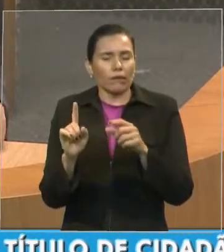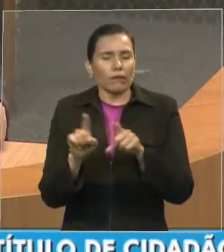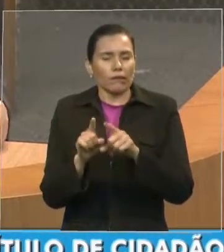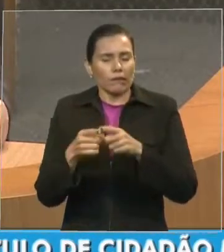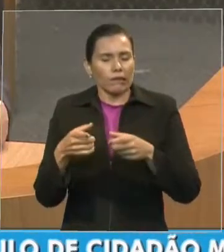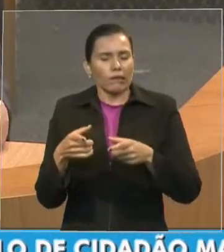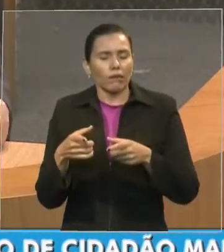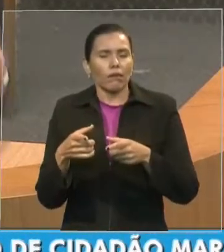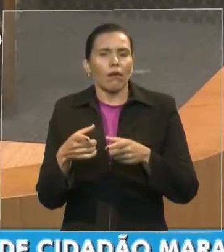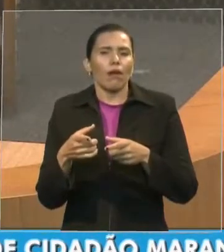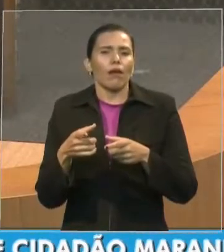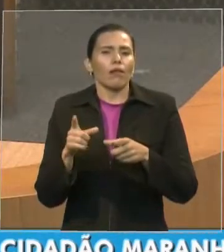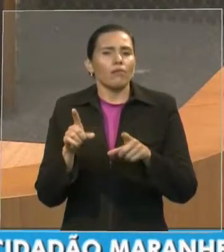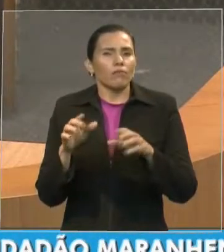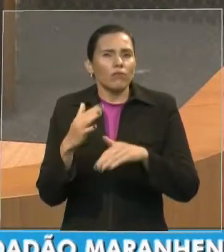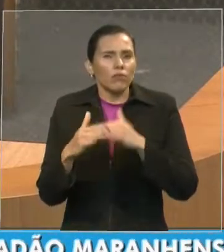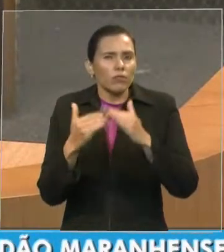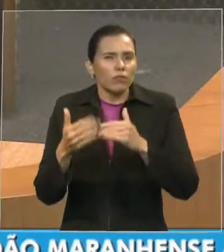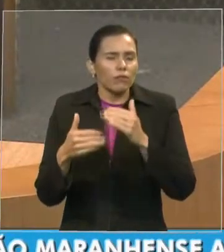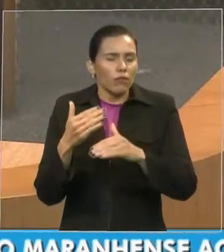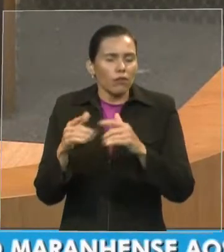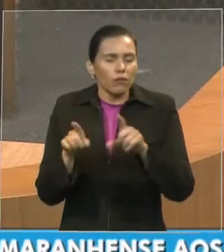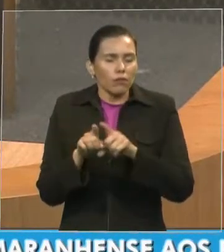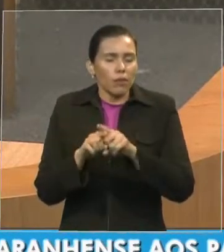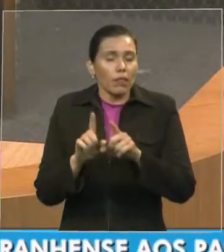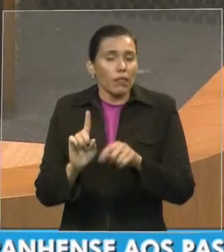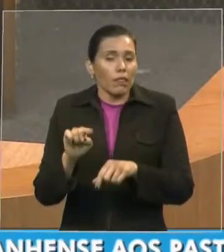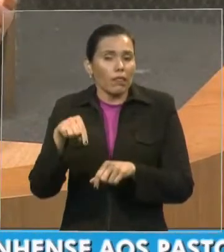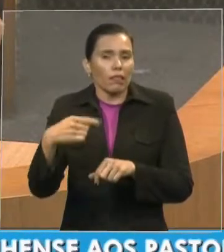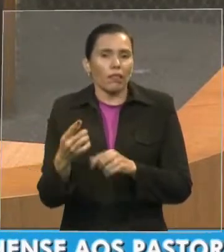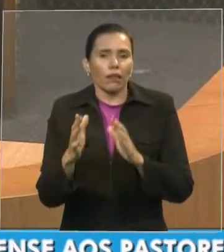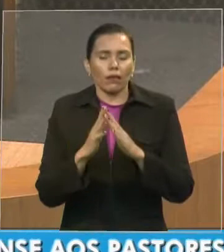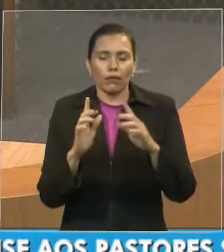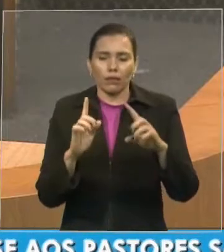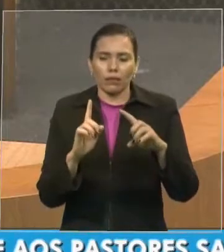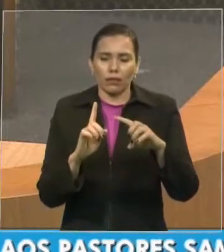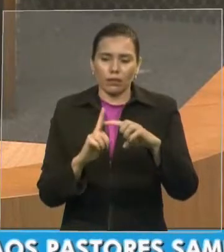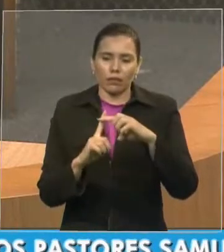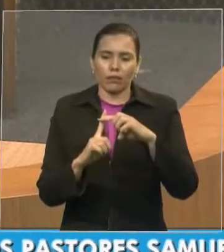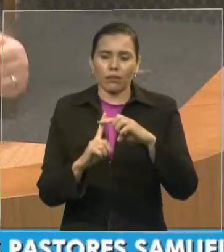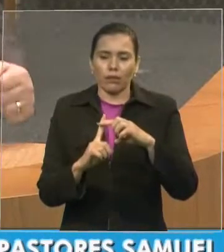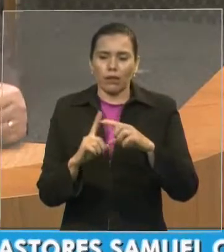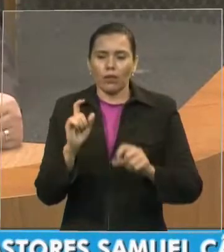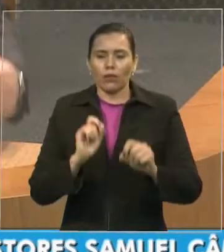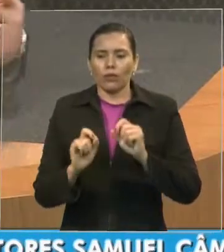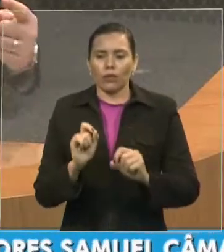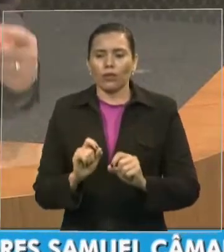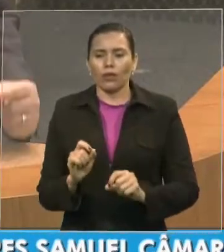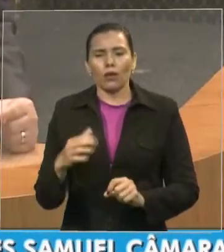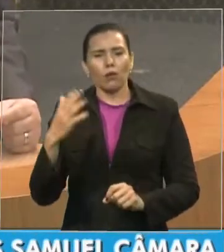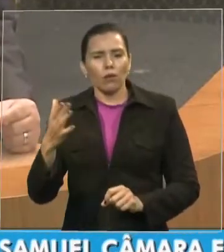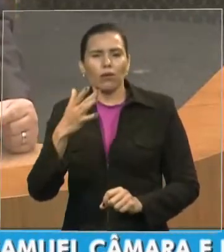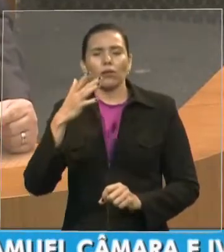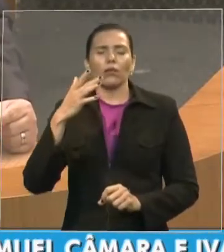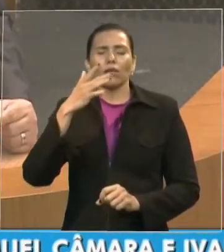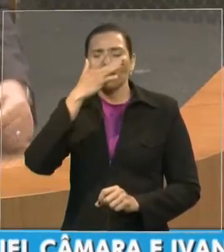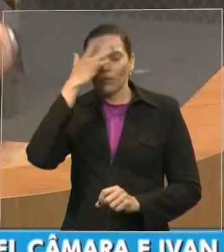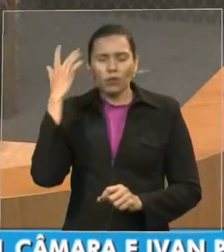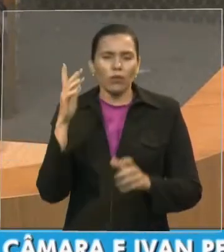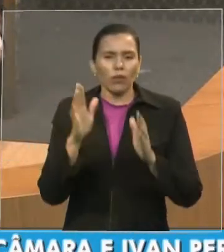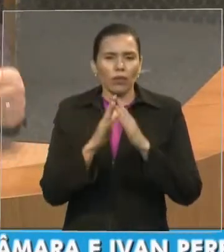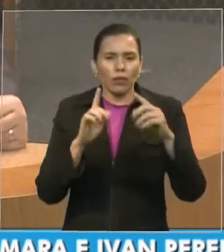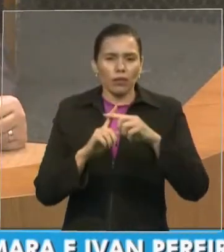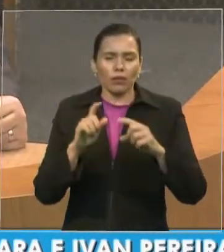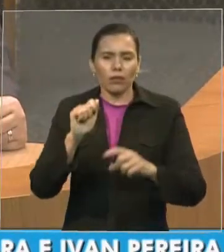não substitui a comunhão e a fé dos assembleanos, que, onde chegam, é a paz do Senhor, é glória a Deus, é aleluia,